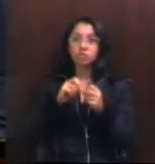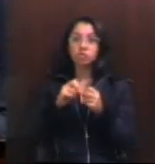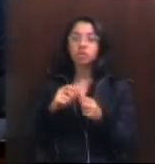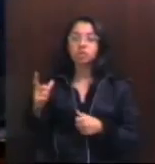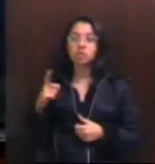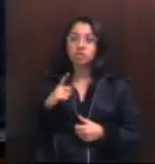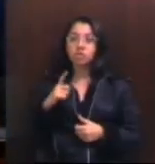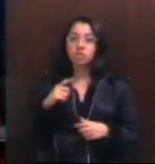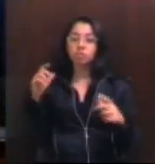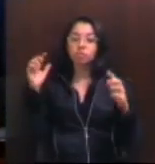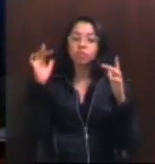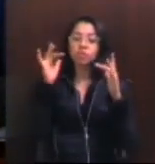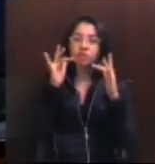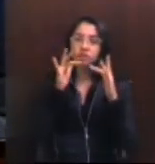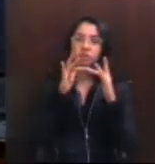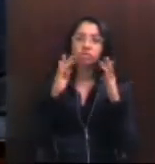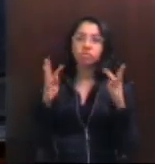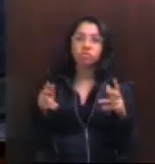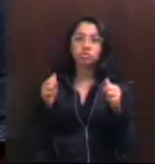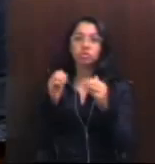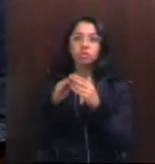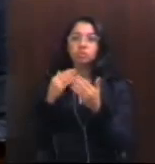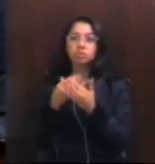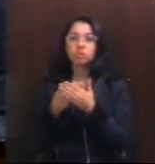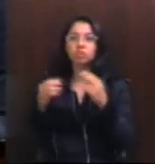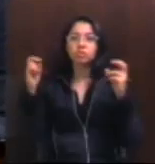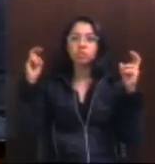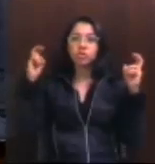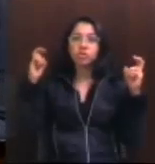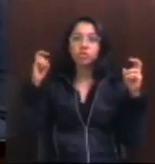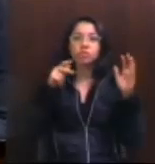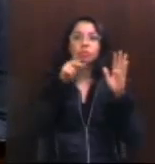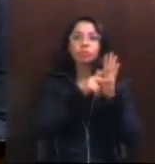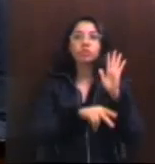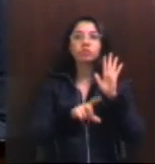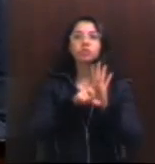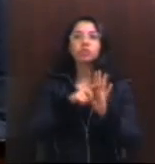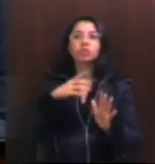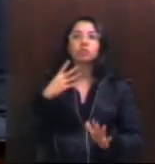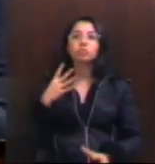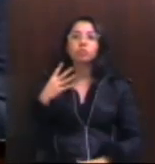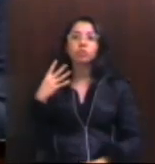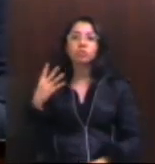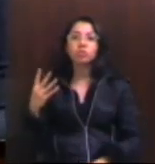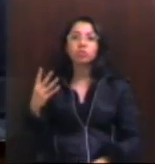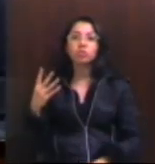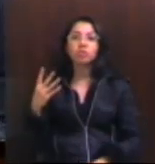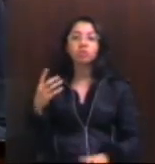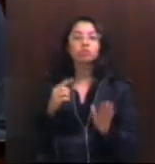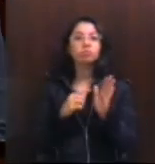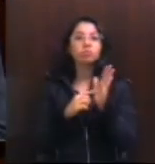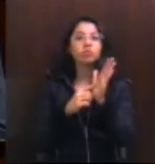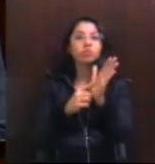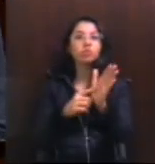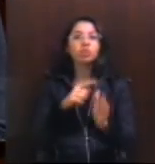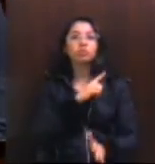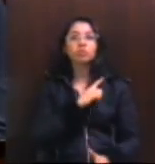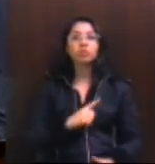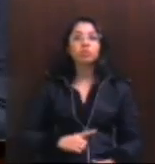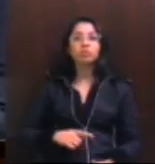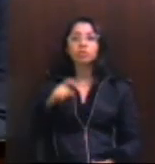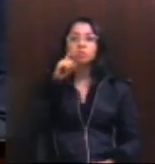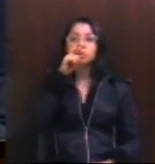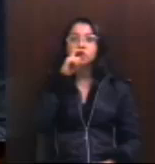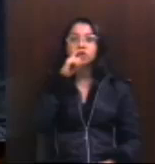conexão entre todas essas escolas. E um desses temas é o projeto de lei de número 44, apresentado pelo governador